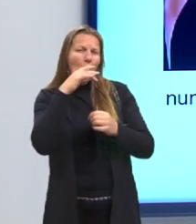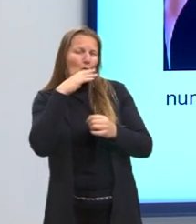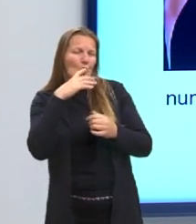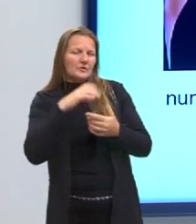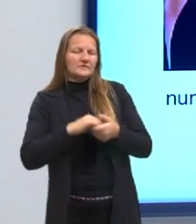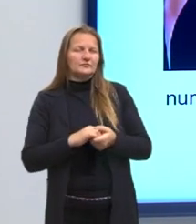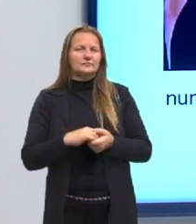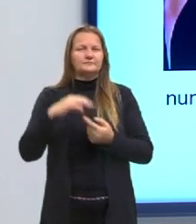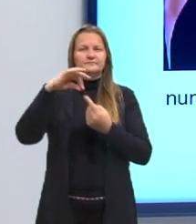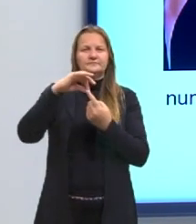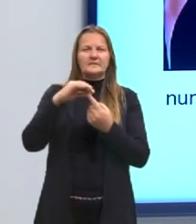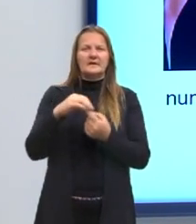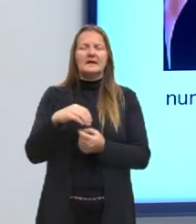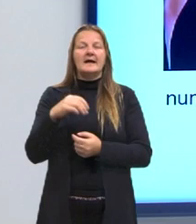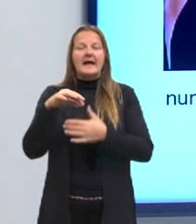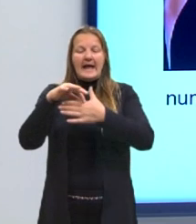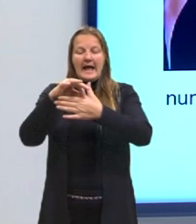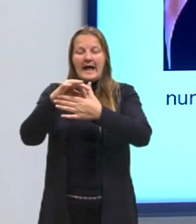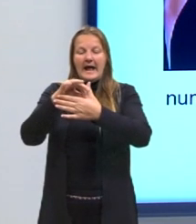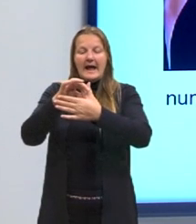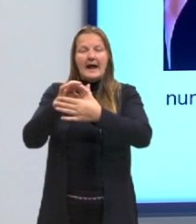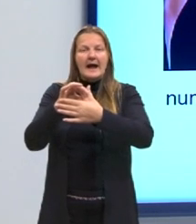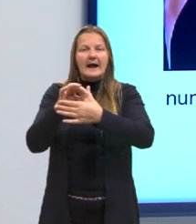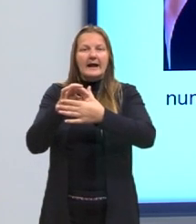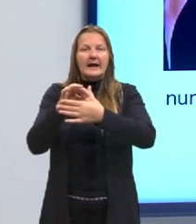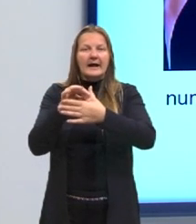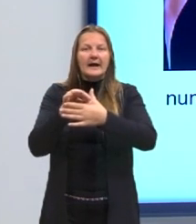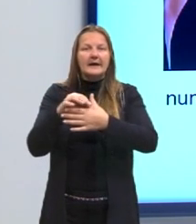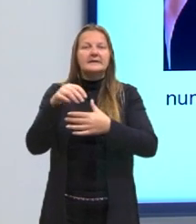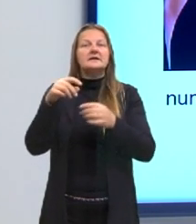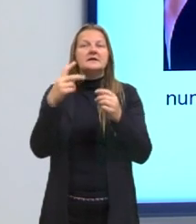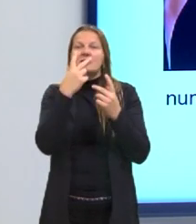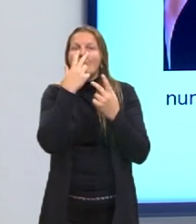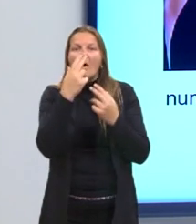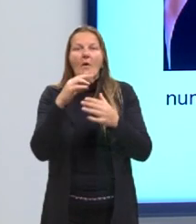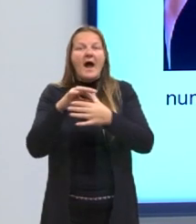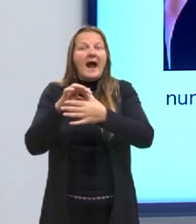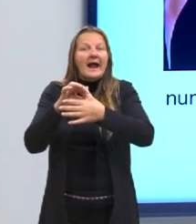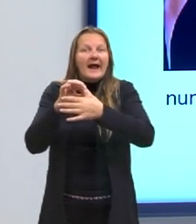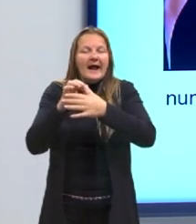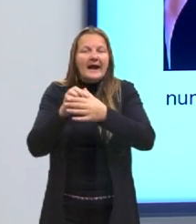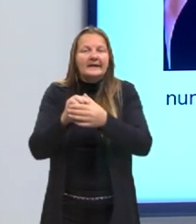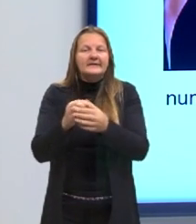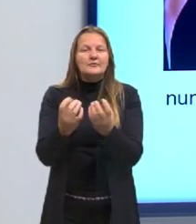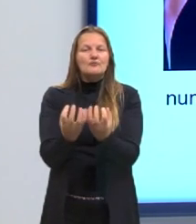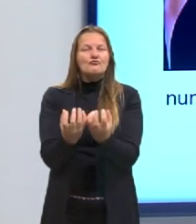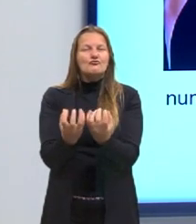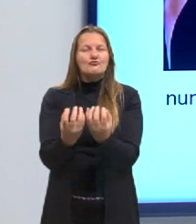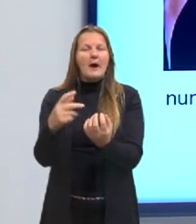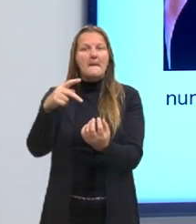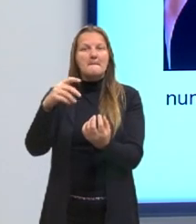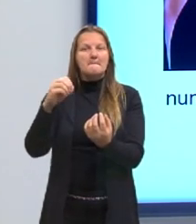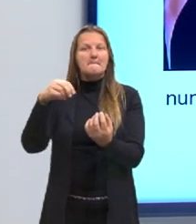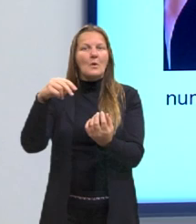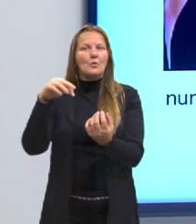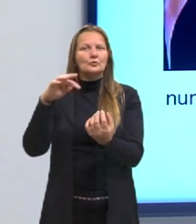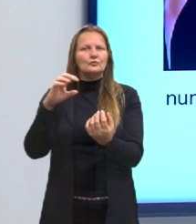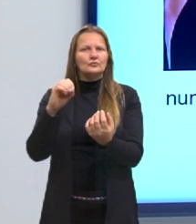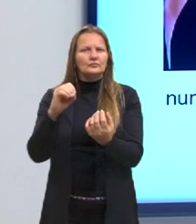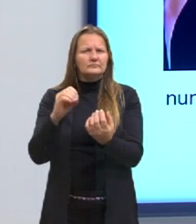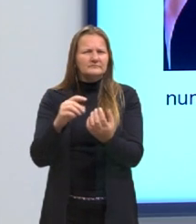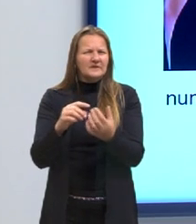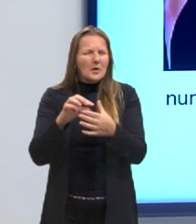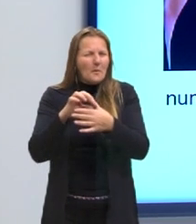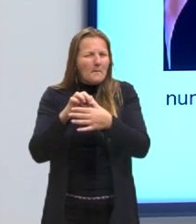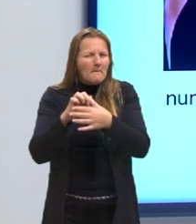e está escrito, a carne está no ponto, na parte de cima. A carne está no ponto. E o